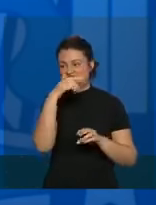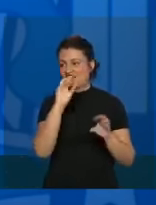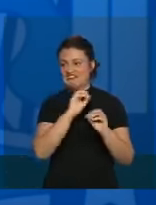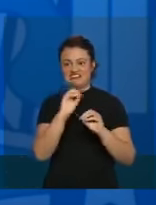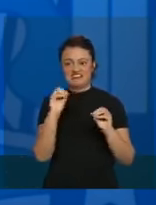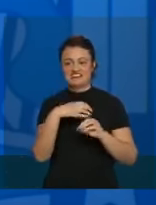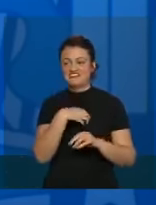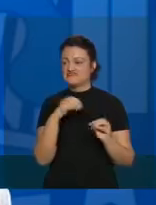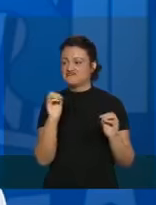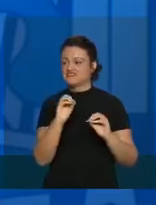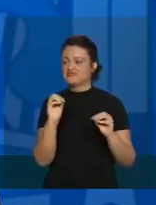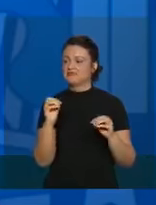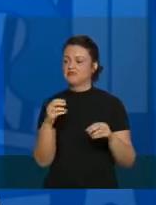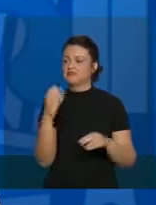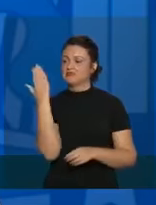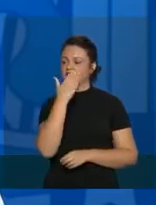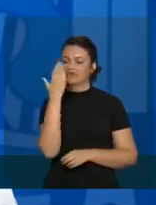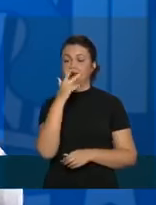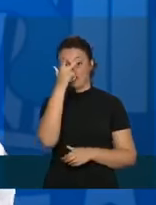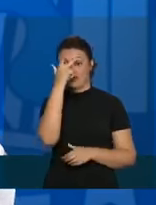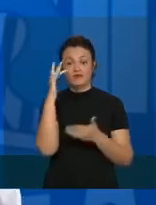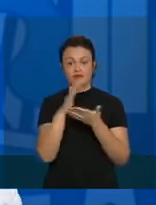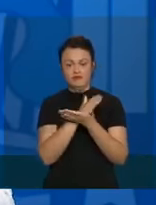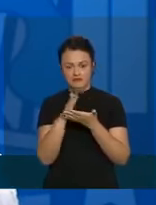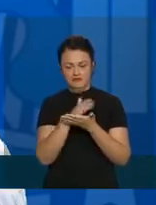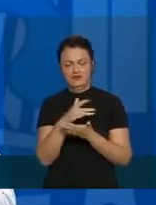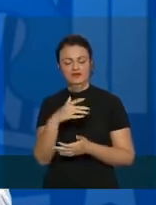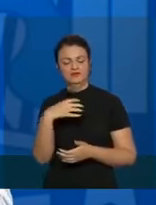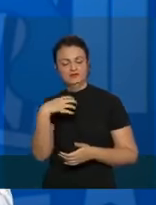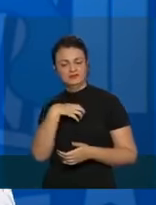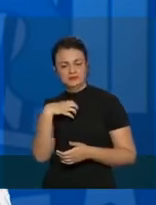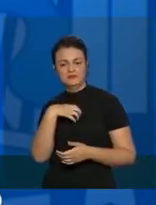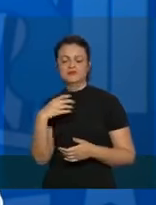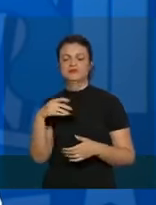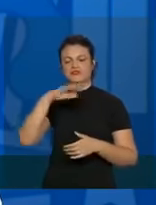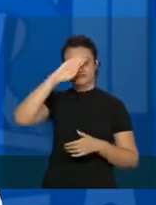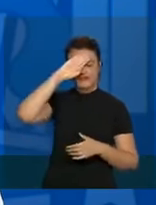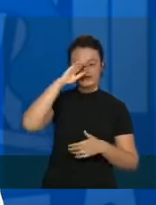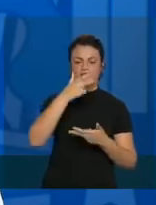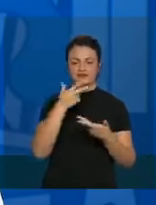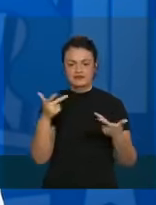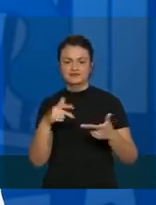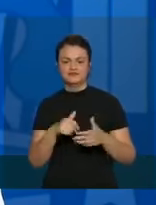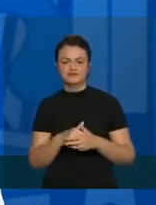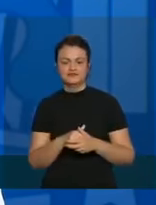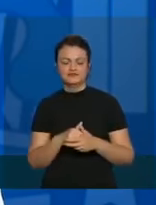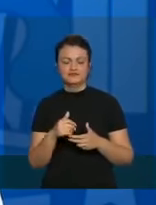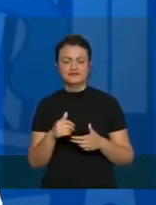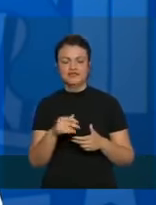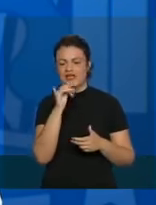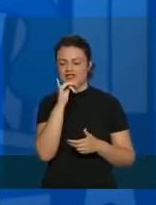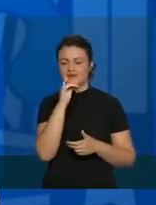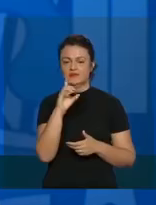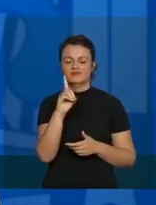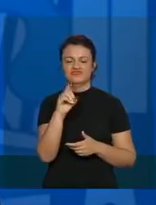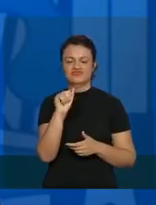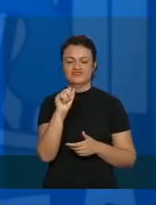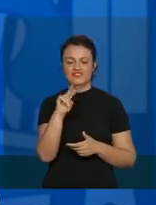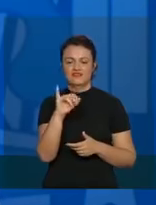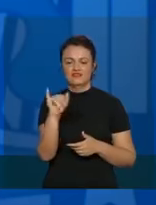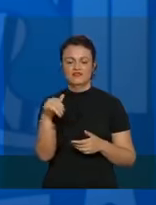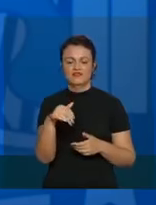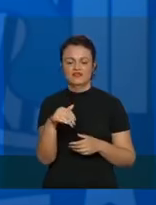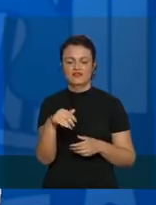Aí vai ter um pessoal que vai ter sintoma, vai ter febre, vai ter algumas pessoas públicas. Davi Alcolumbre, presidente do